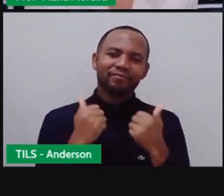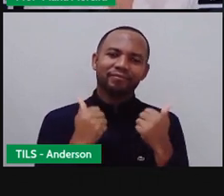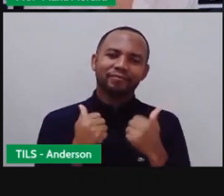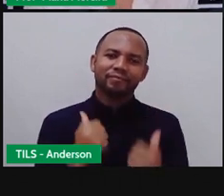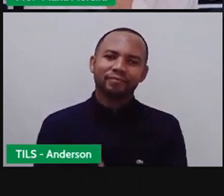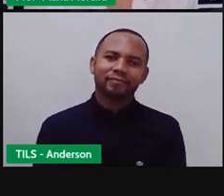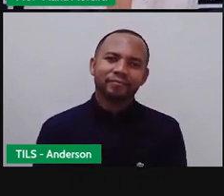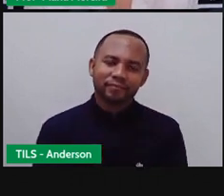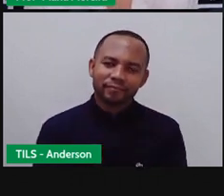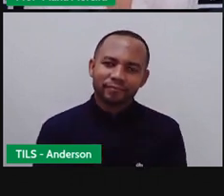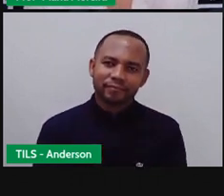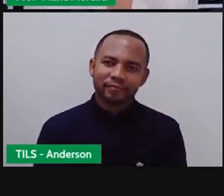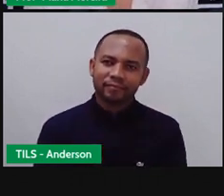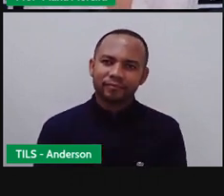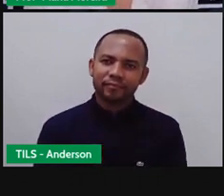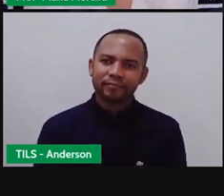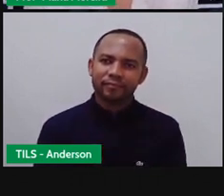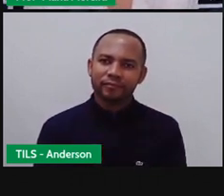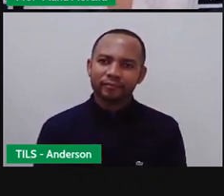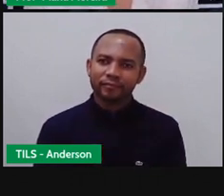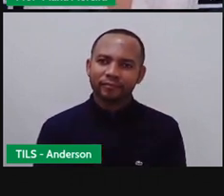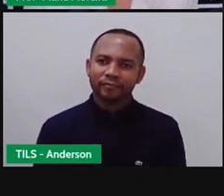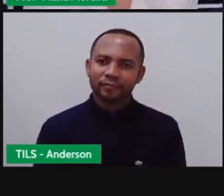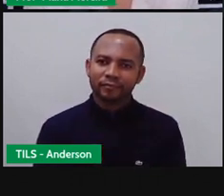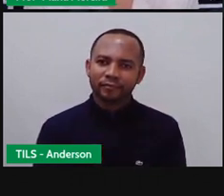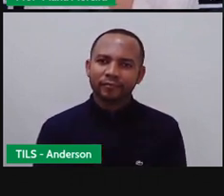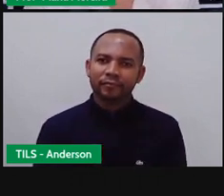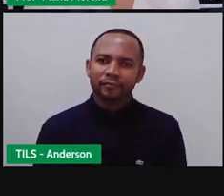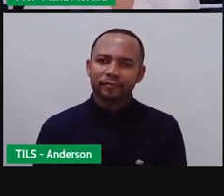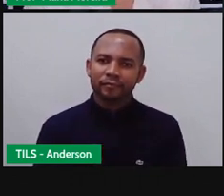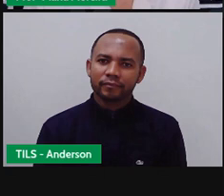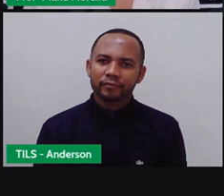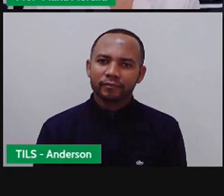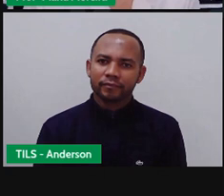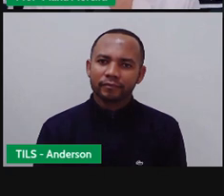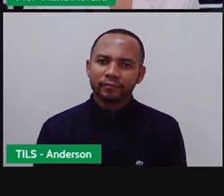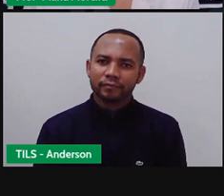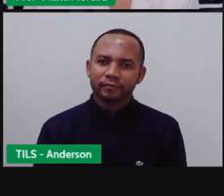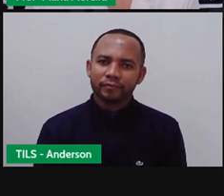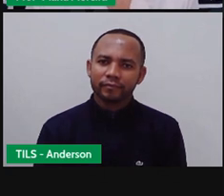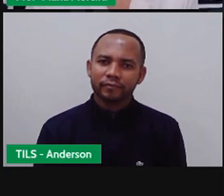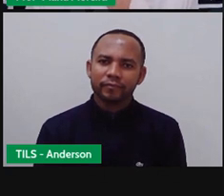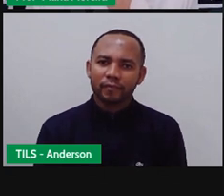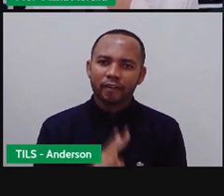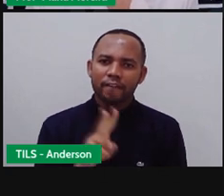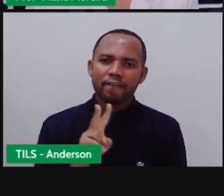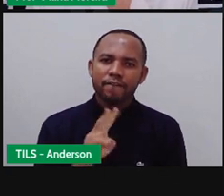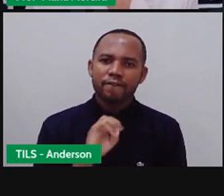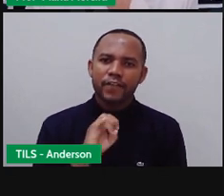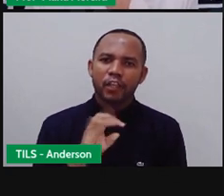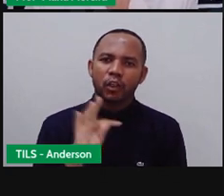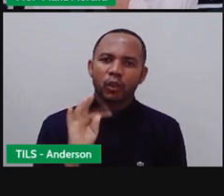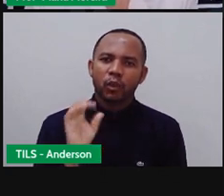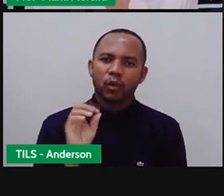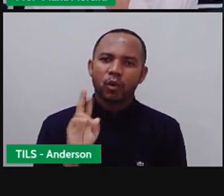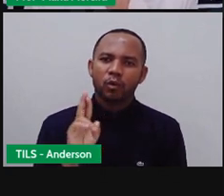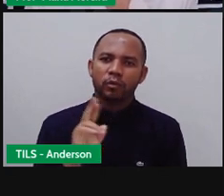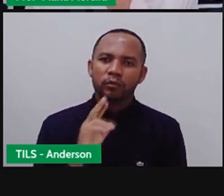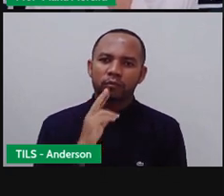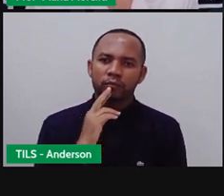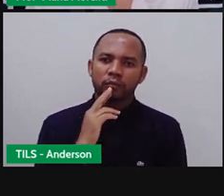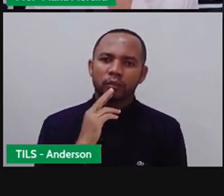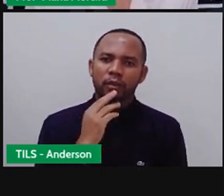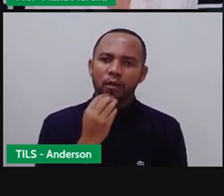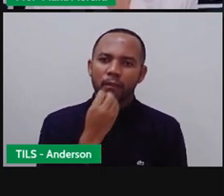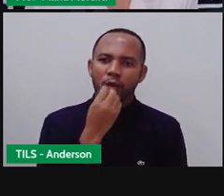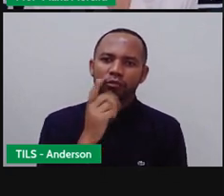para a turma do terceiro ano B. E para o A também, né, gente? Vito, falou, oi professora, bom dia. E ele estava aí comemorando